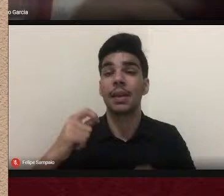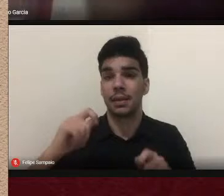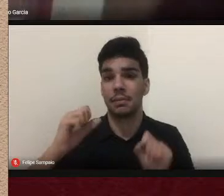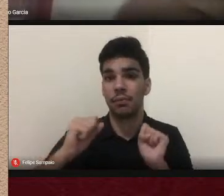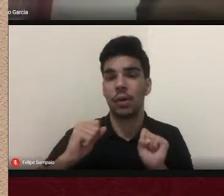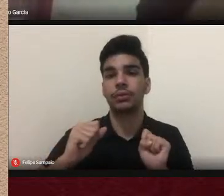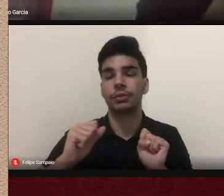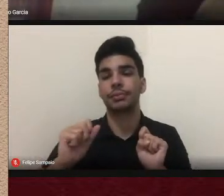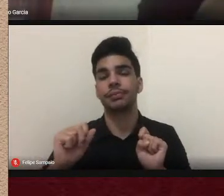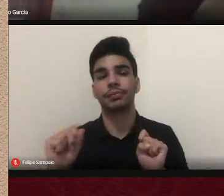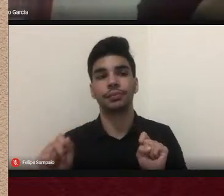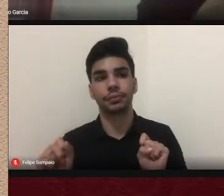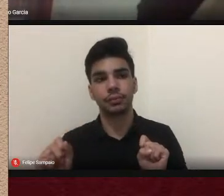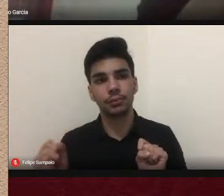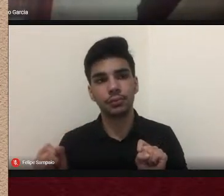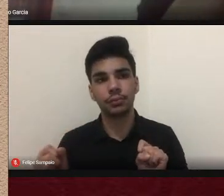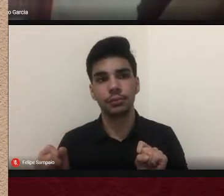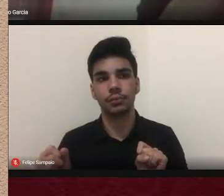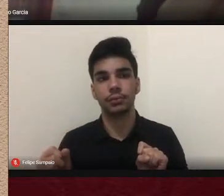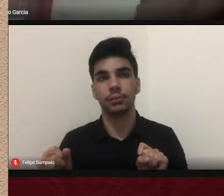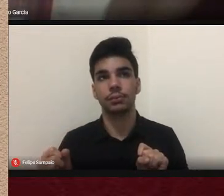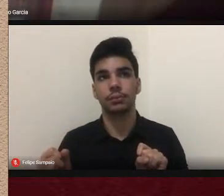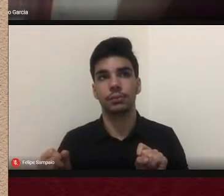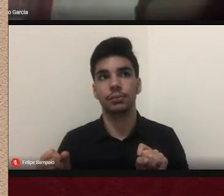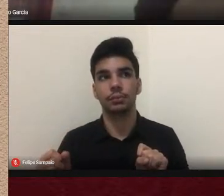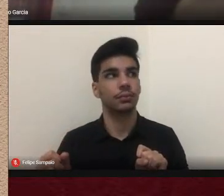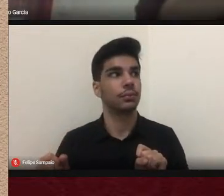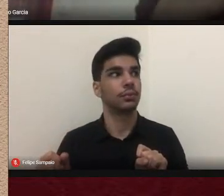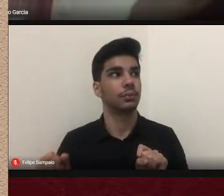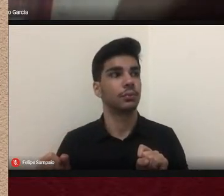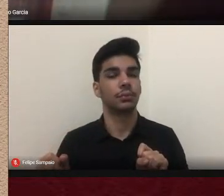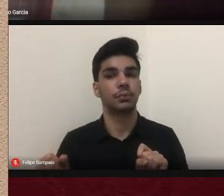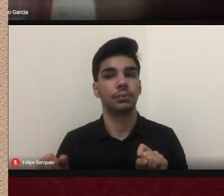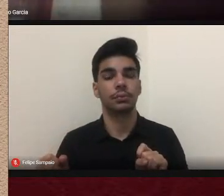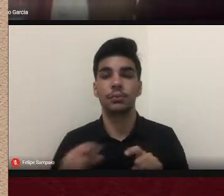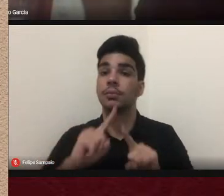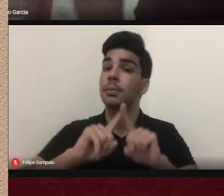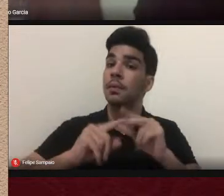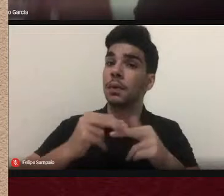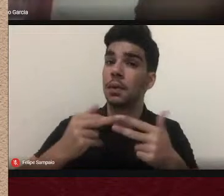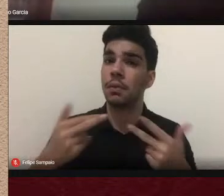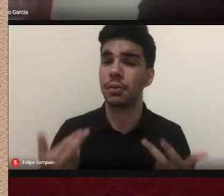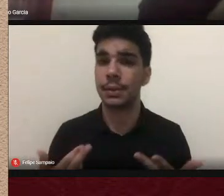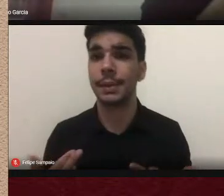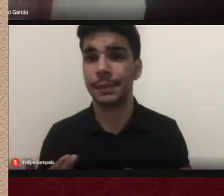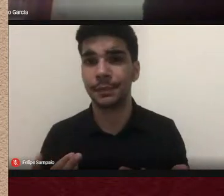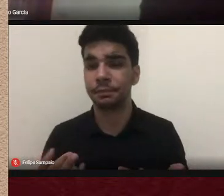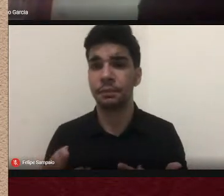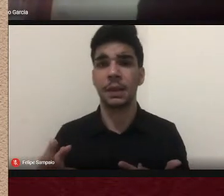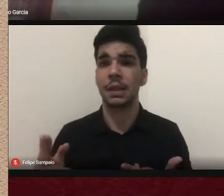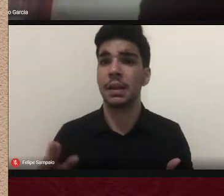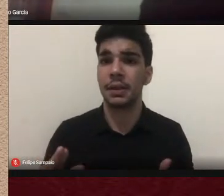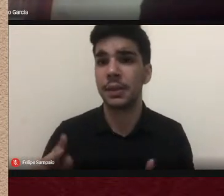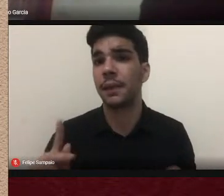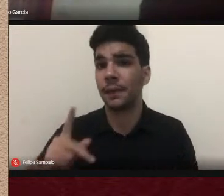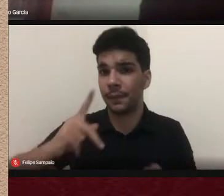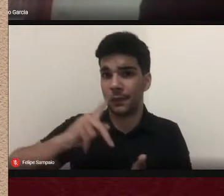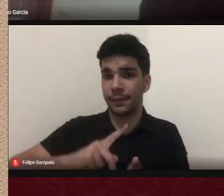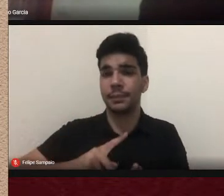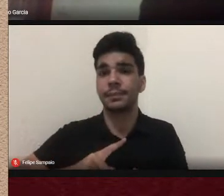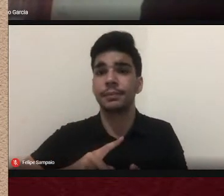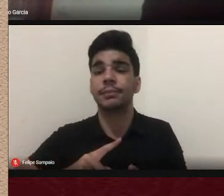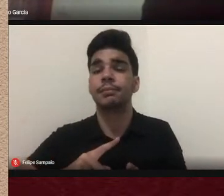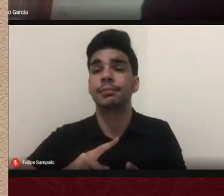e é um objeto relativamente bastante recente no campo da historiografia